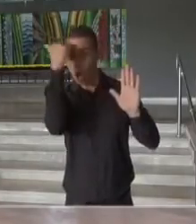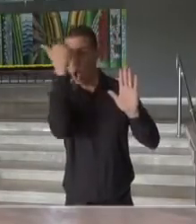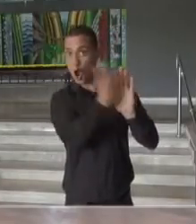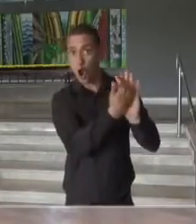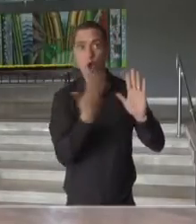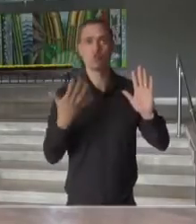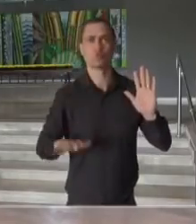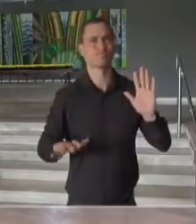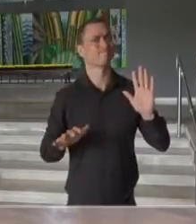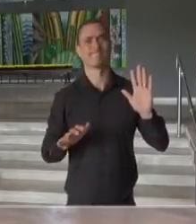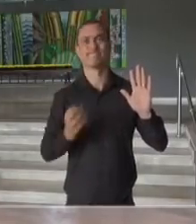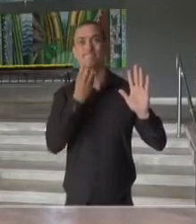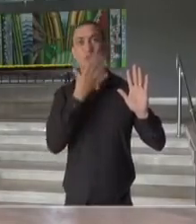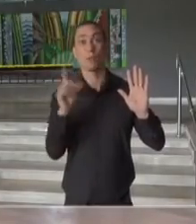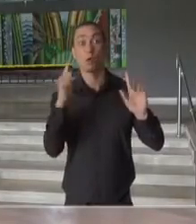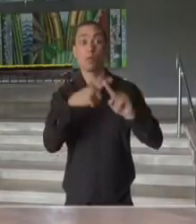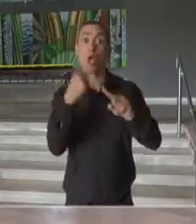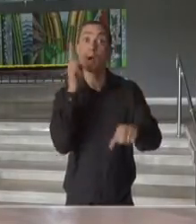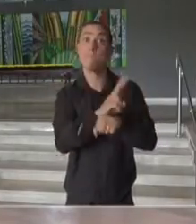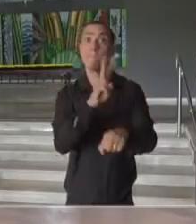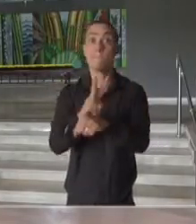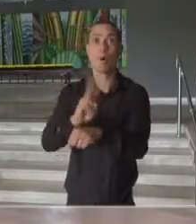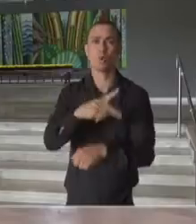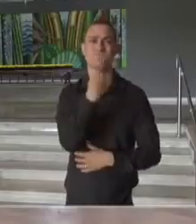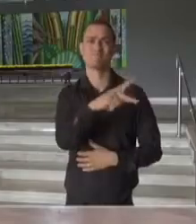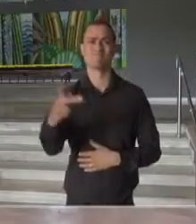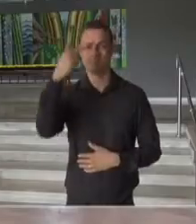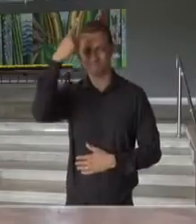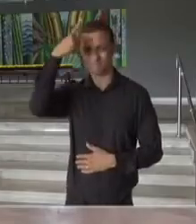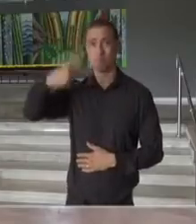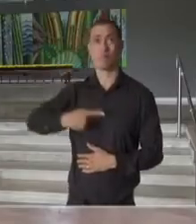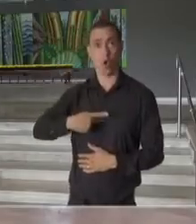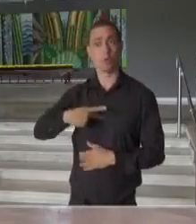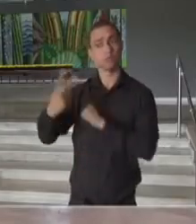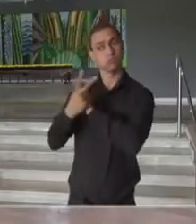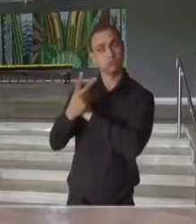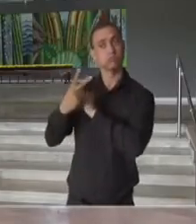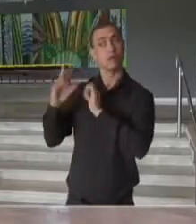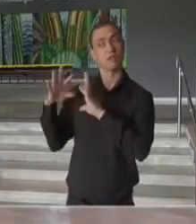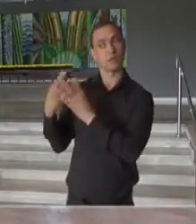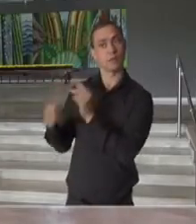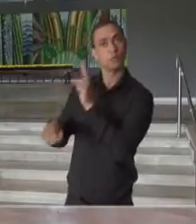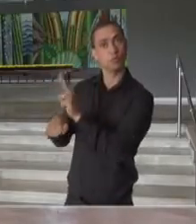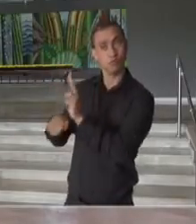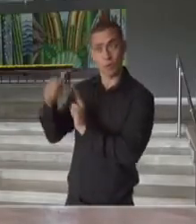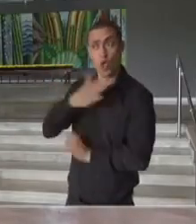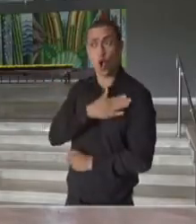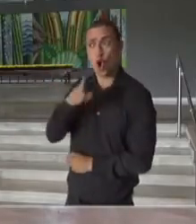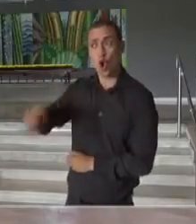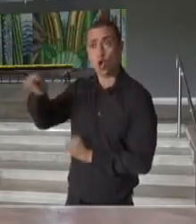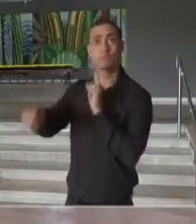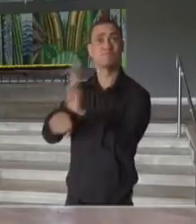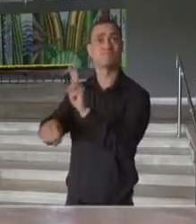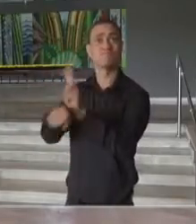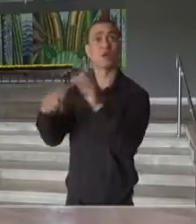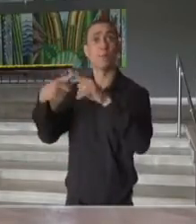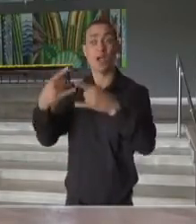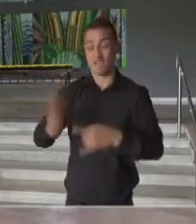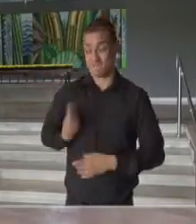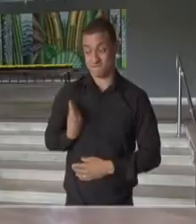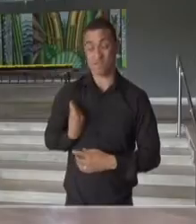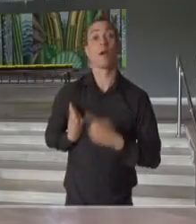funcionando bem para a proteção da própria pessoa, dos seus familiares, das pessoas que elas mais gostam e que estão vivas,